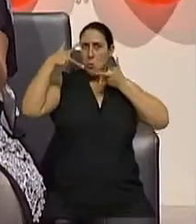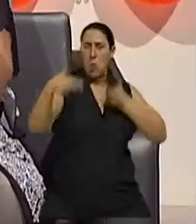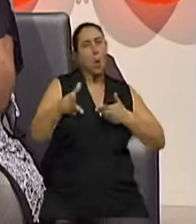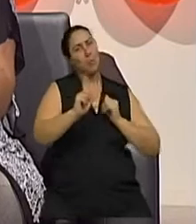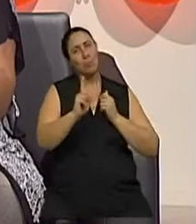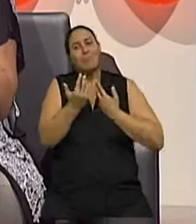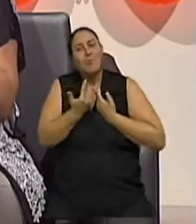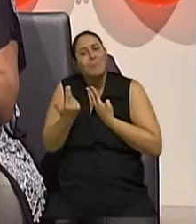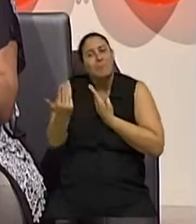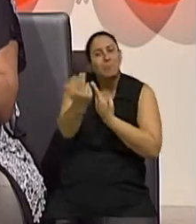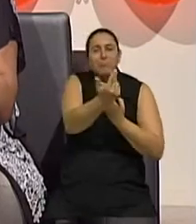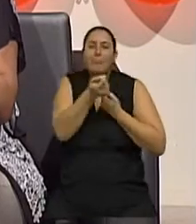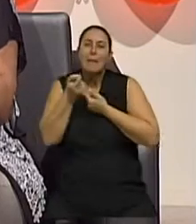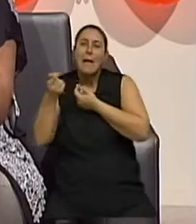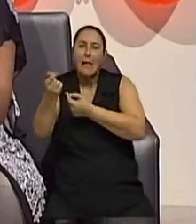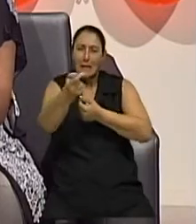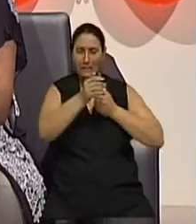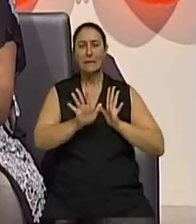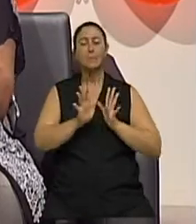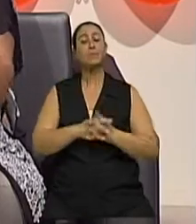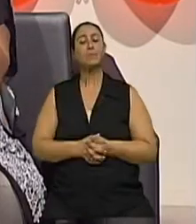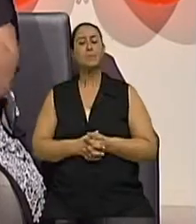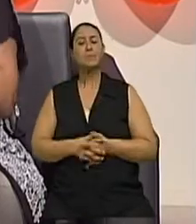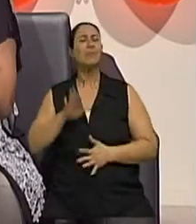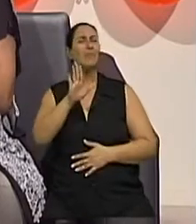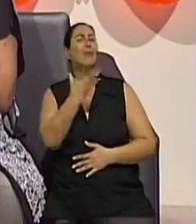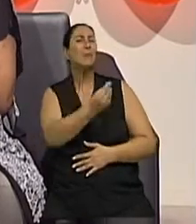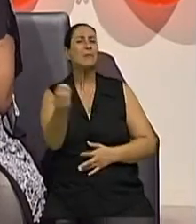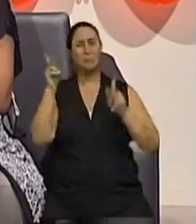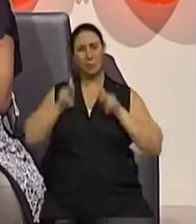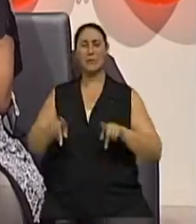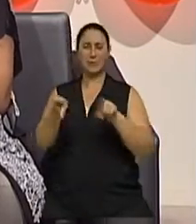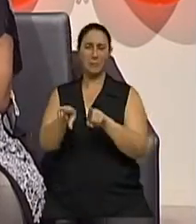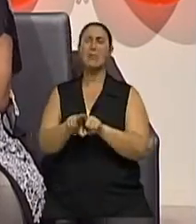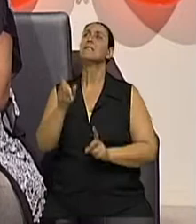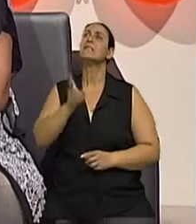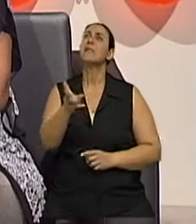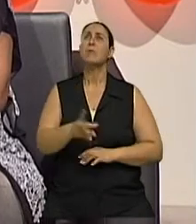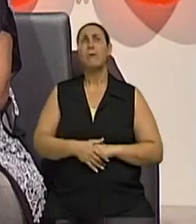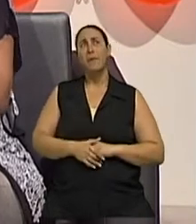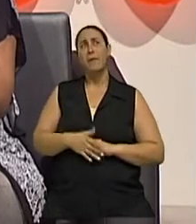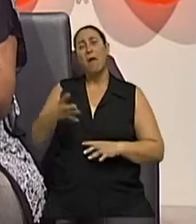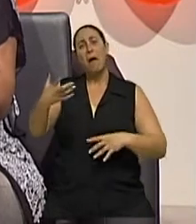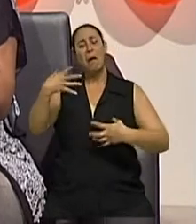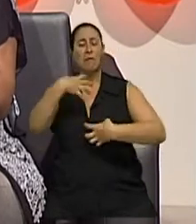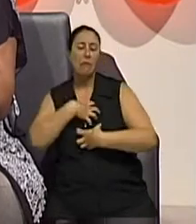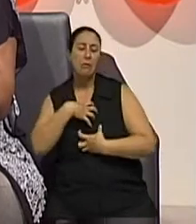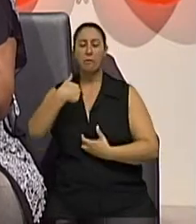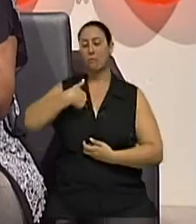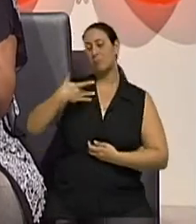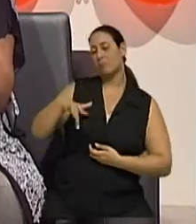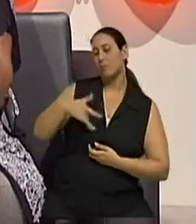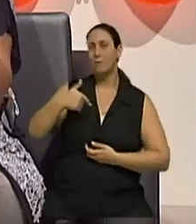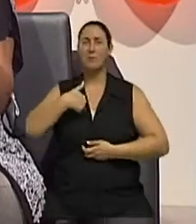vitimizar, doutor, vamos pegar essa questão da vitimização, que também traz esse peso para a não qualidade de